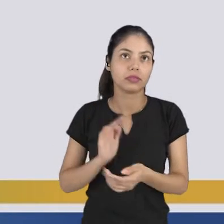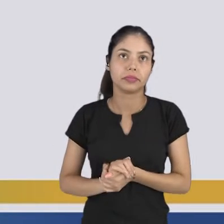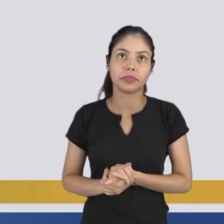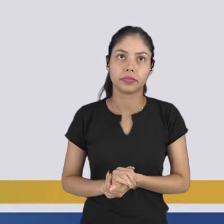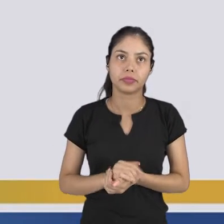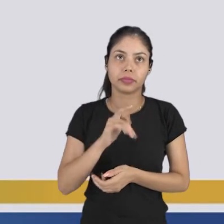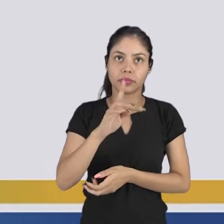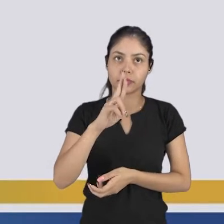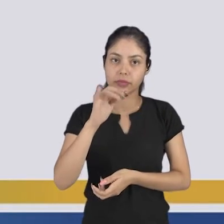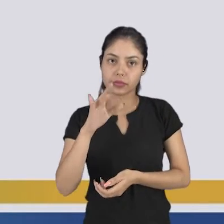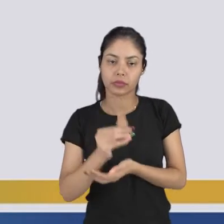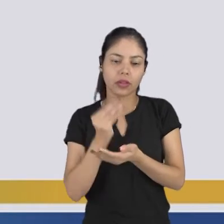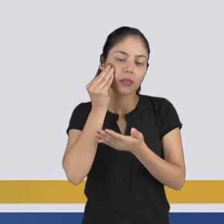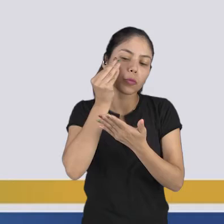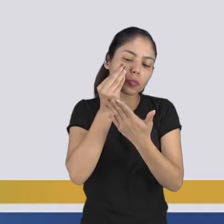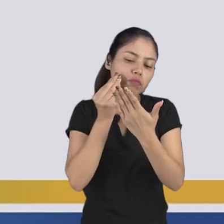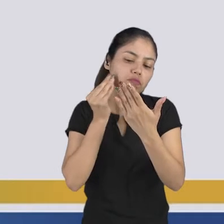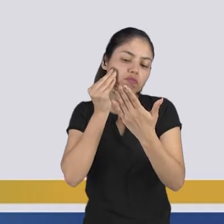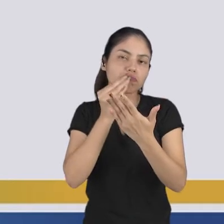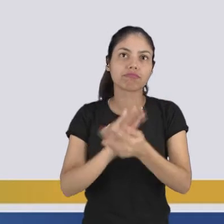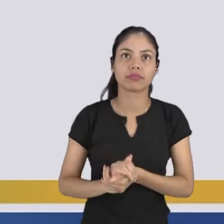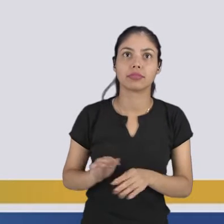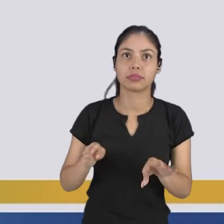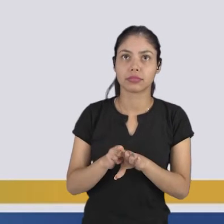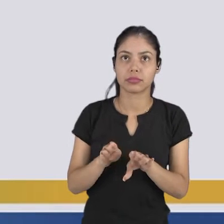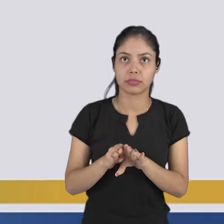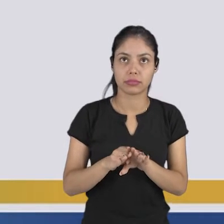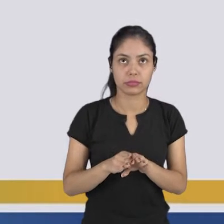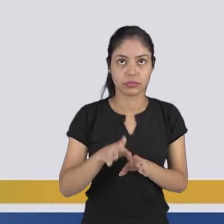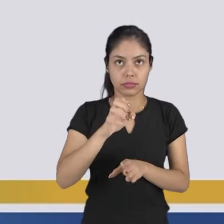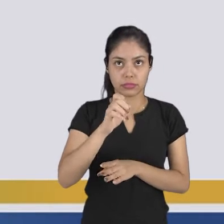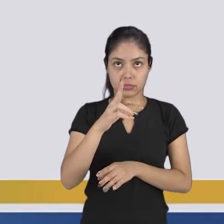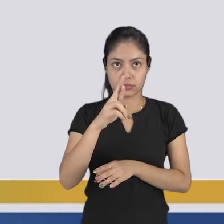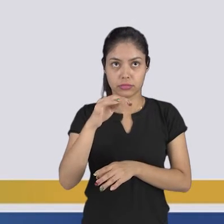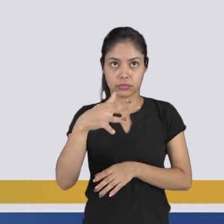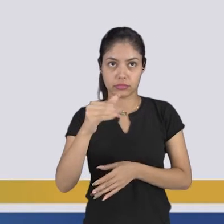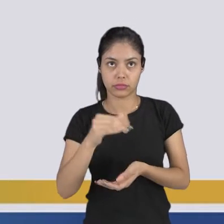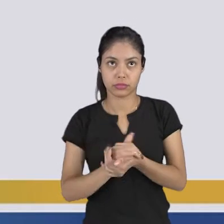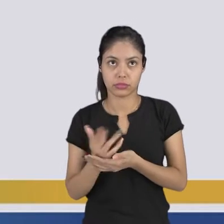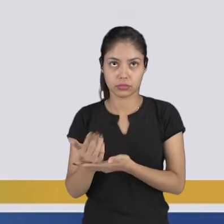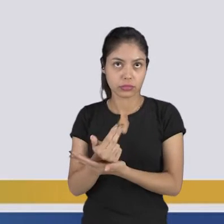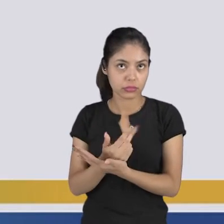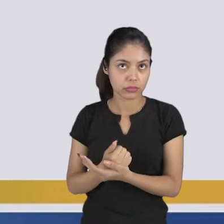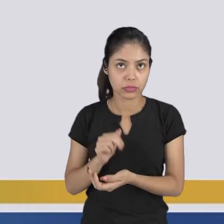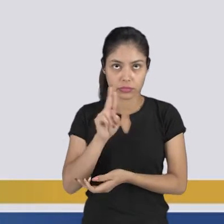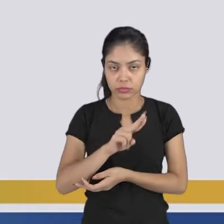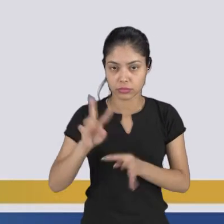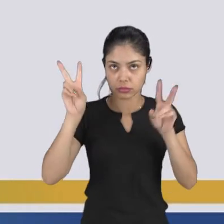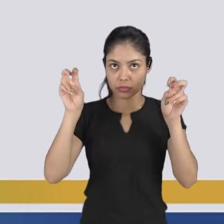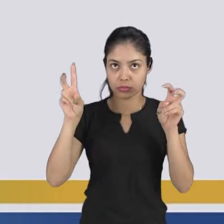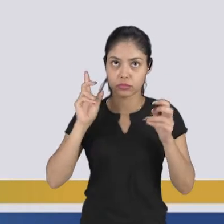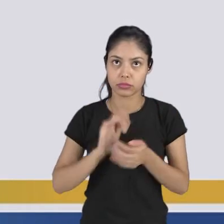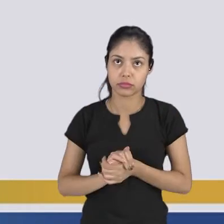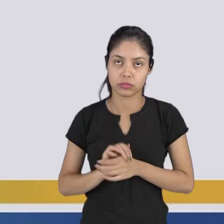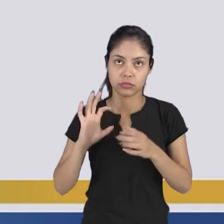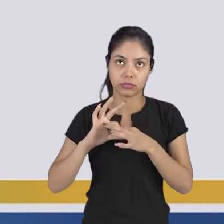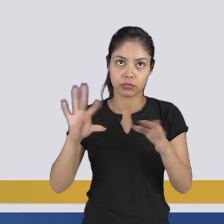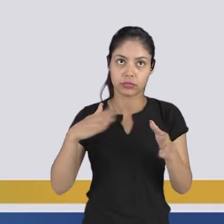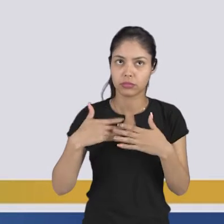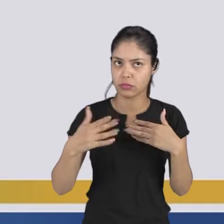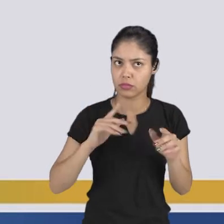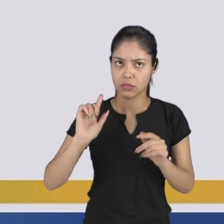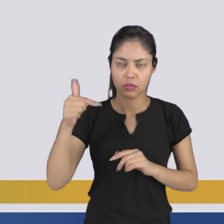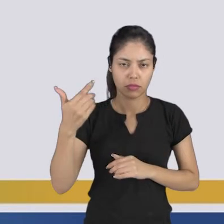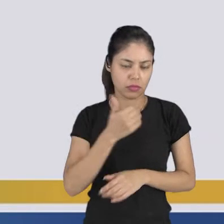tatuagens, as maquiagens, as deformações, escarificações. Mas o artista se utiliza de tema, gente, liberto de